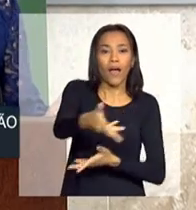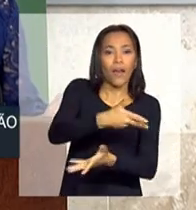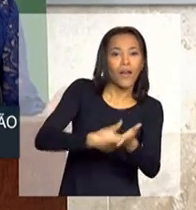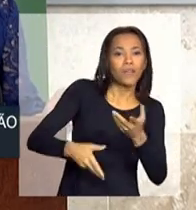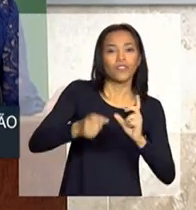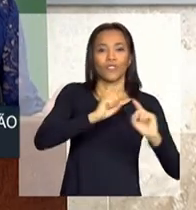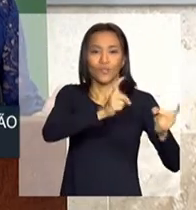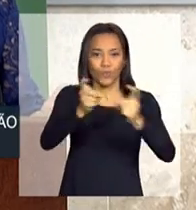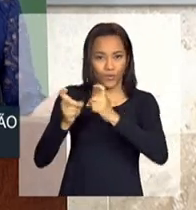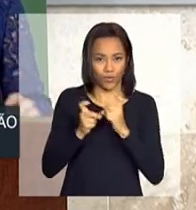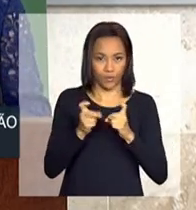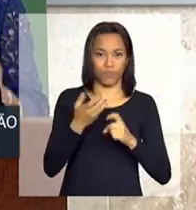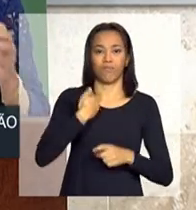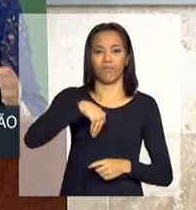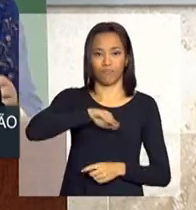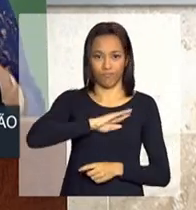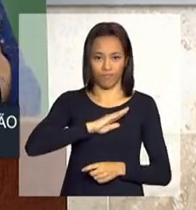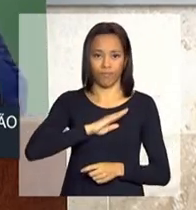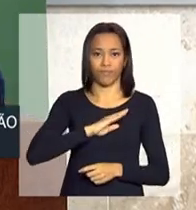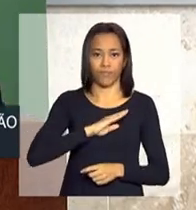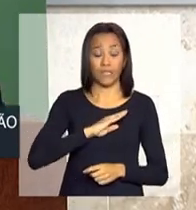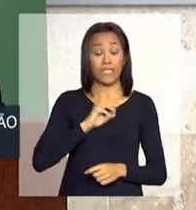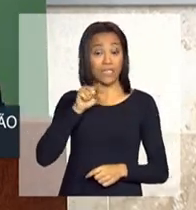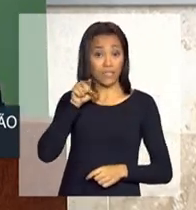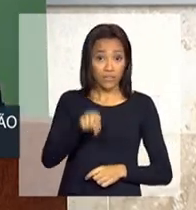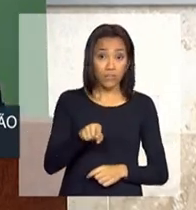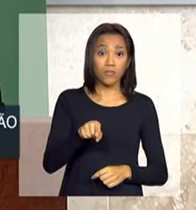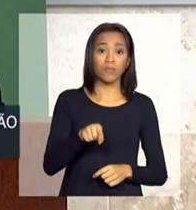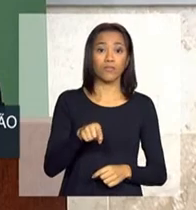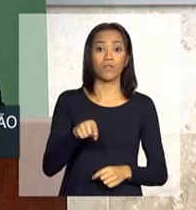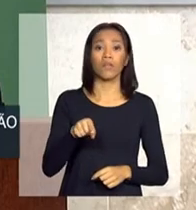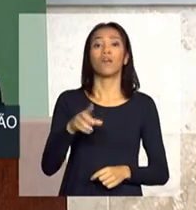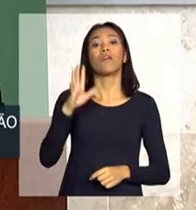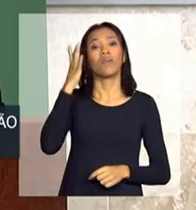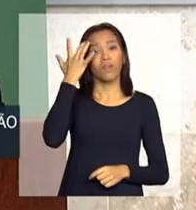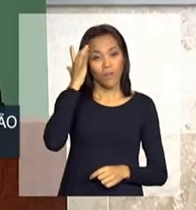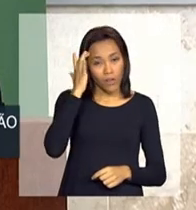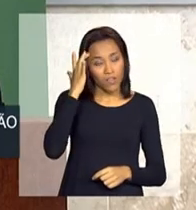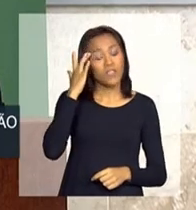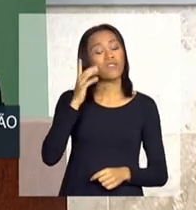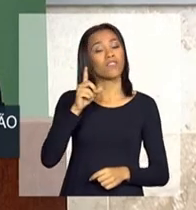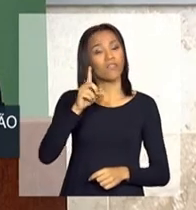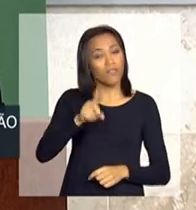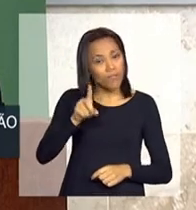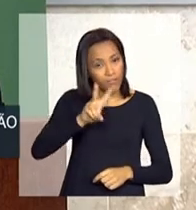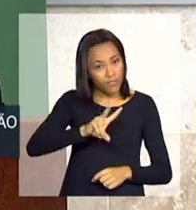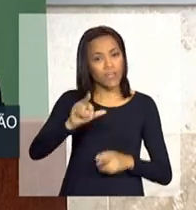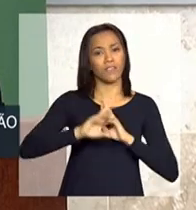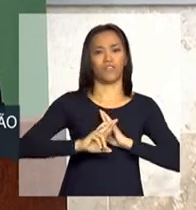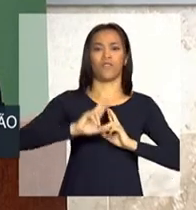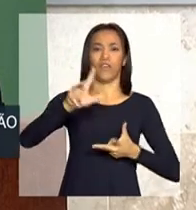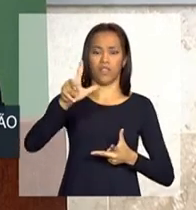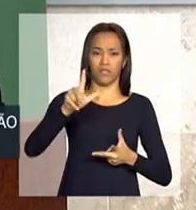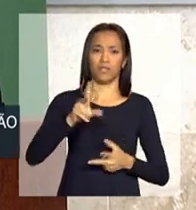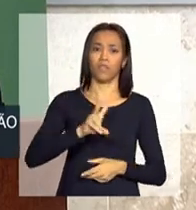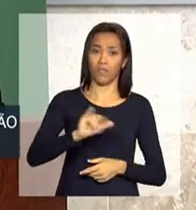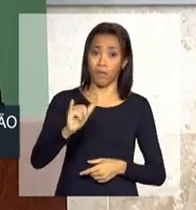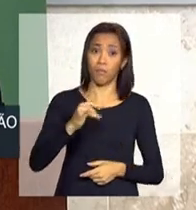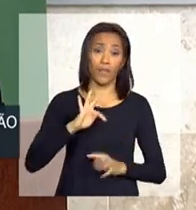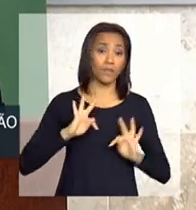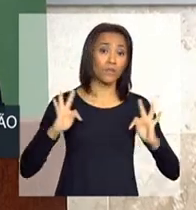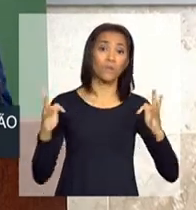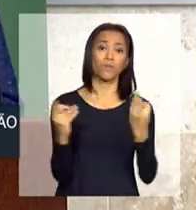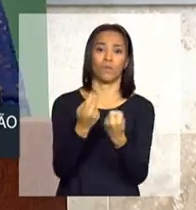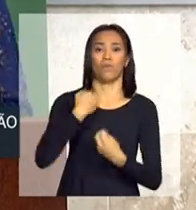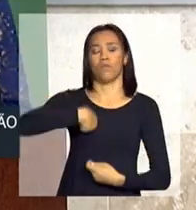relações. E isso, eu acho que fará muita diferença, fará muita diferença para todos